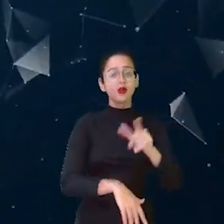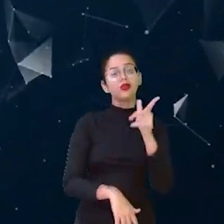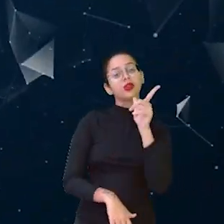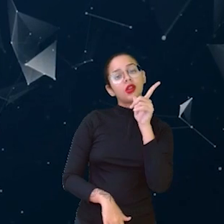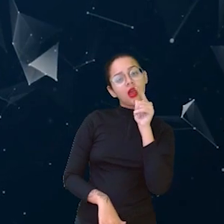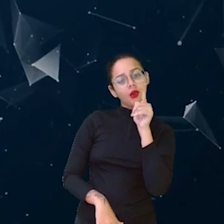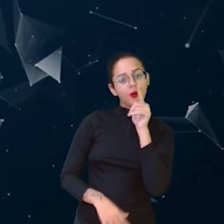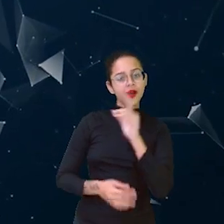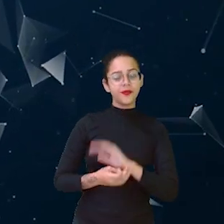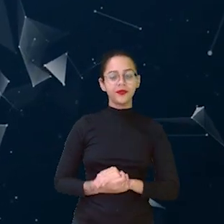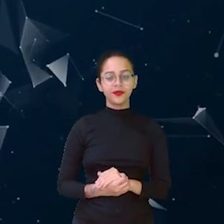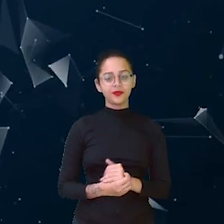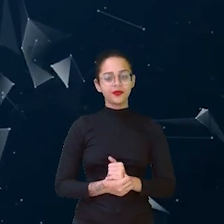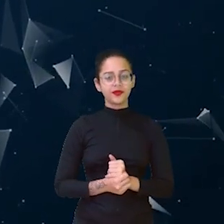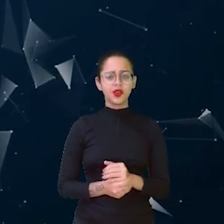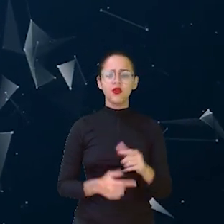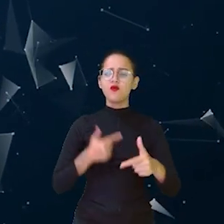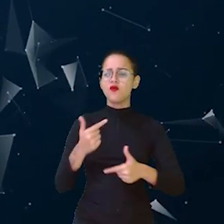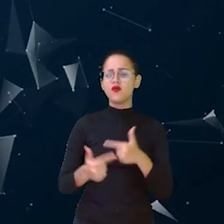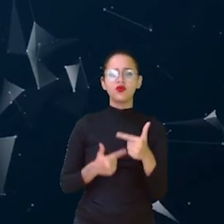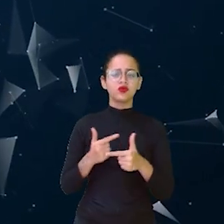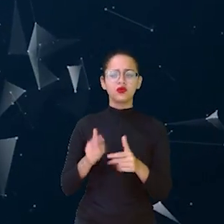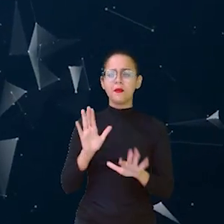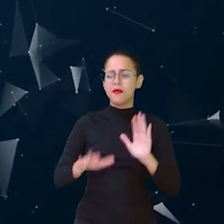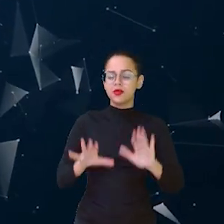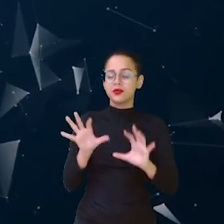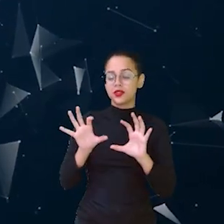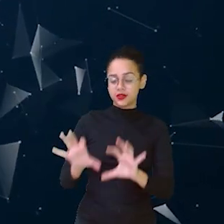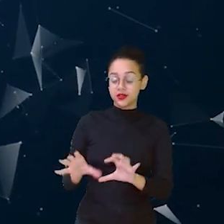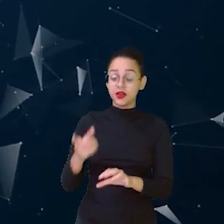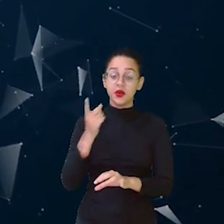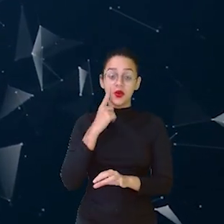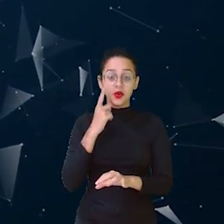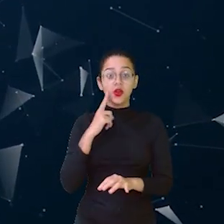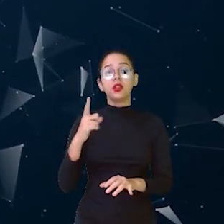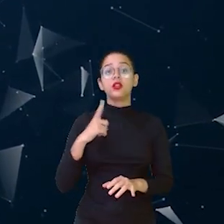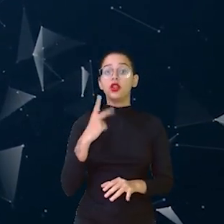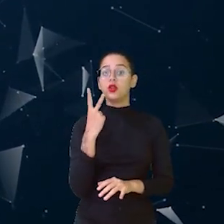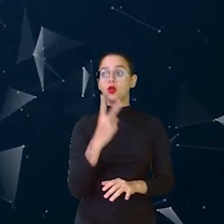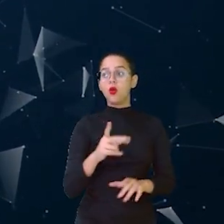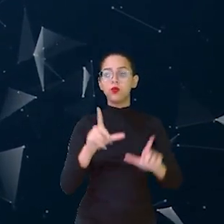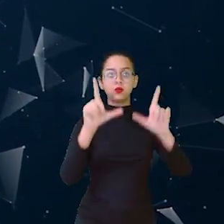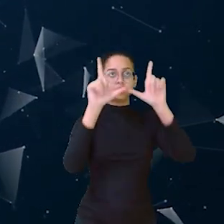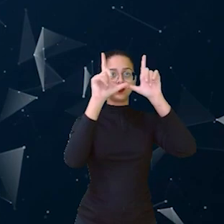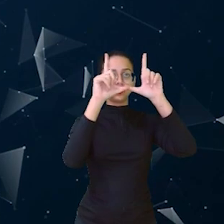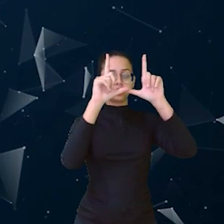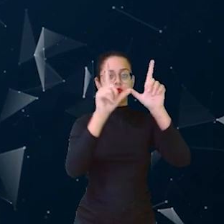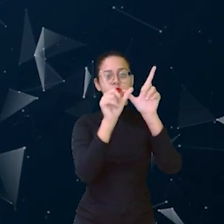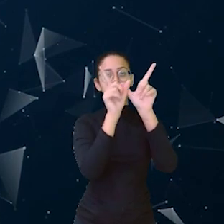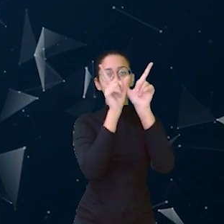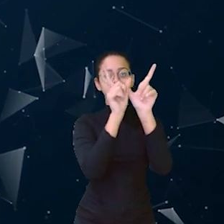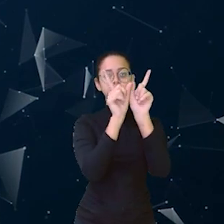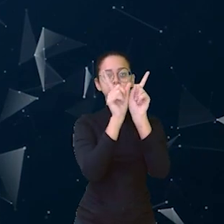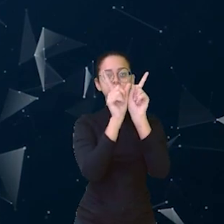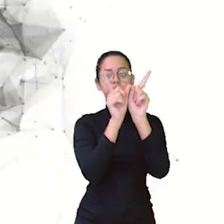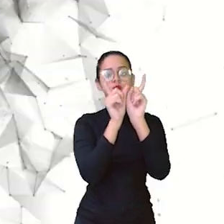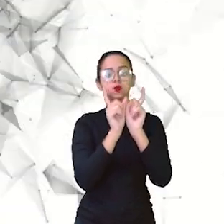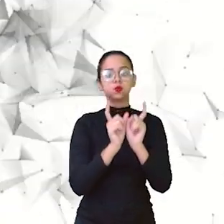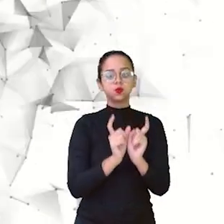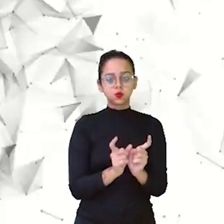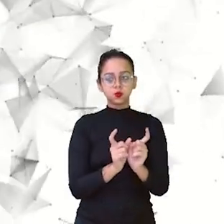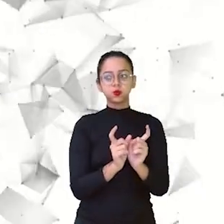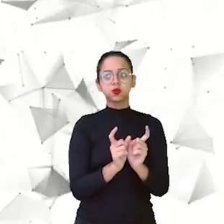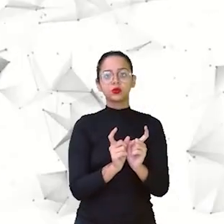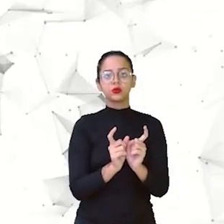água. E funciona mais ou menos assim. Dois recipientes, dois vasinhos, dois baldes, vamos dizer assim.